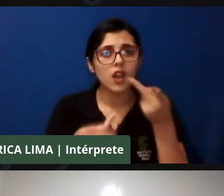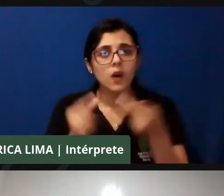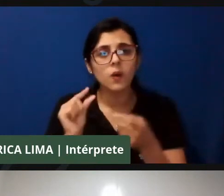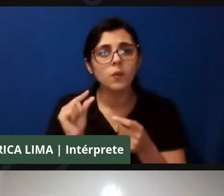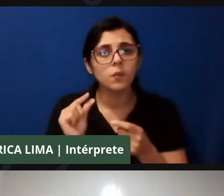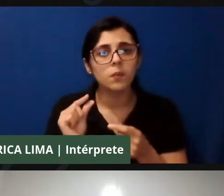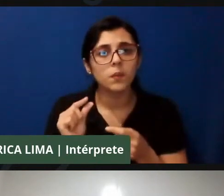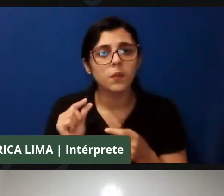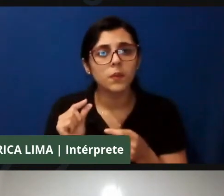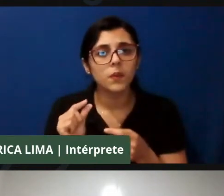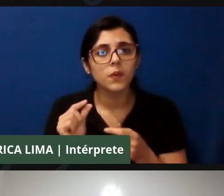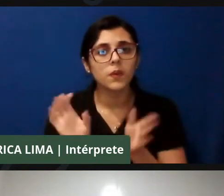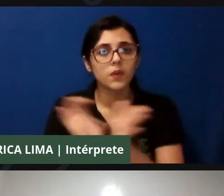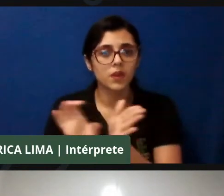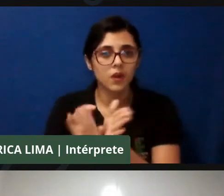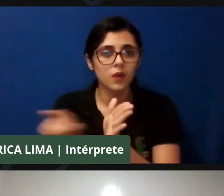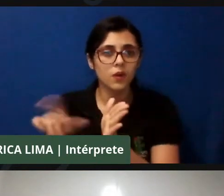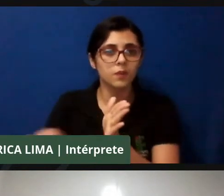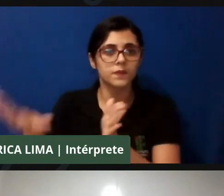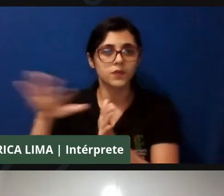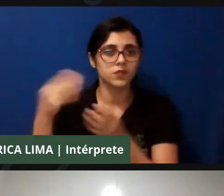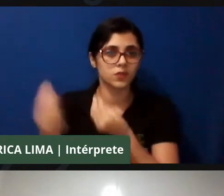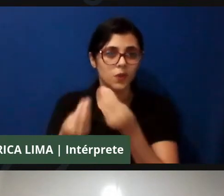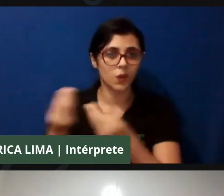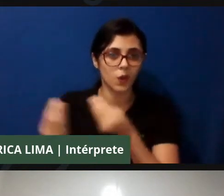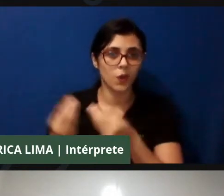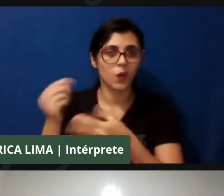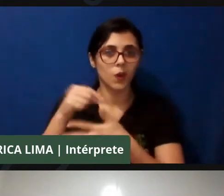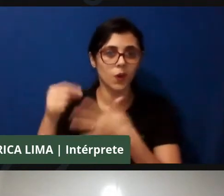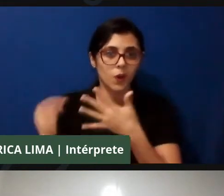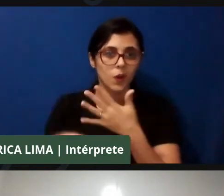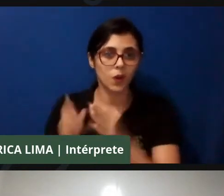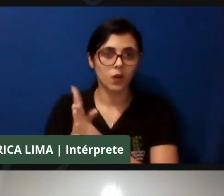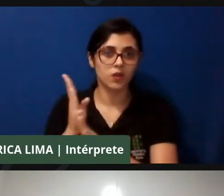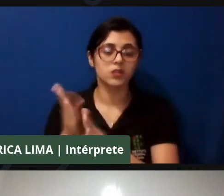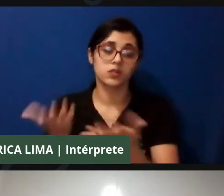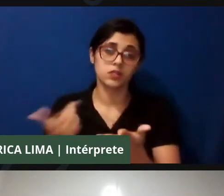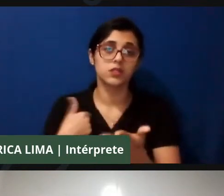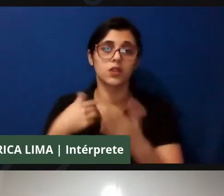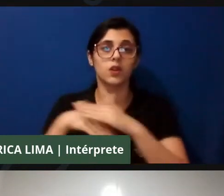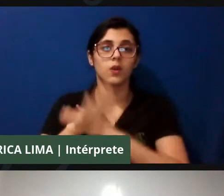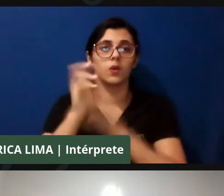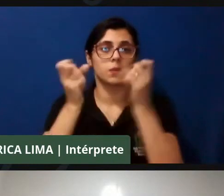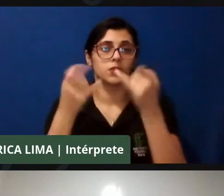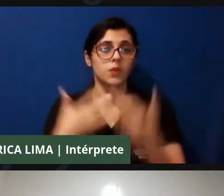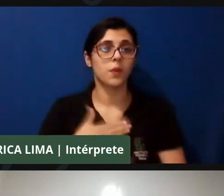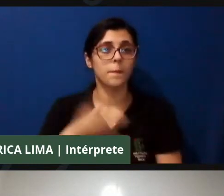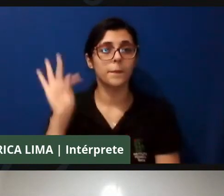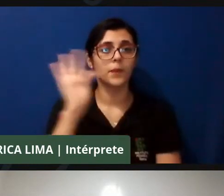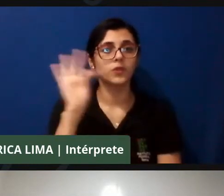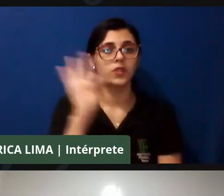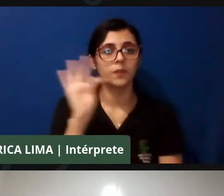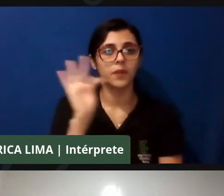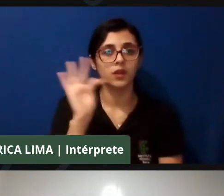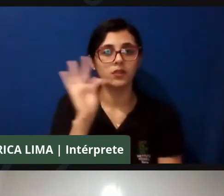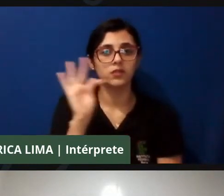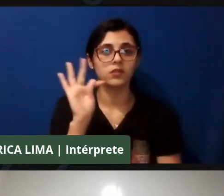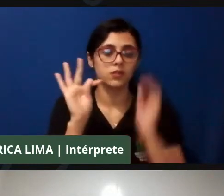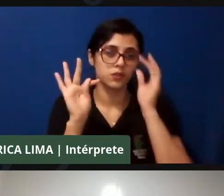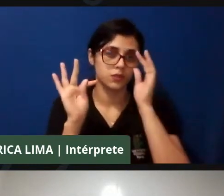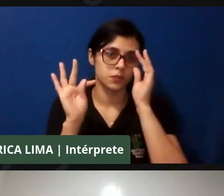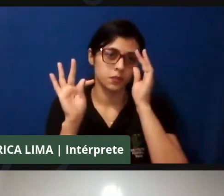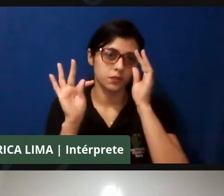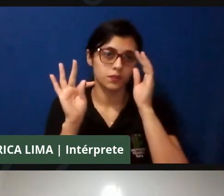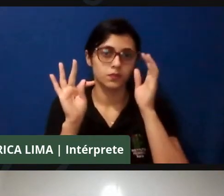trabalho eu fiz no sentido de trazer